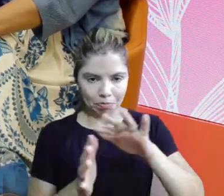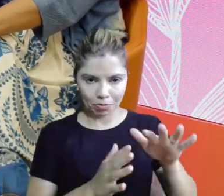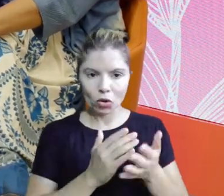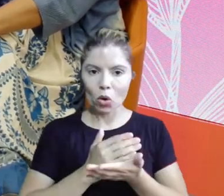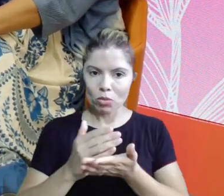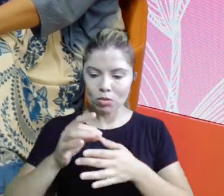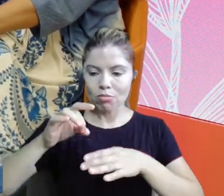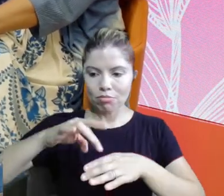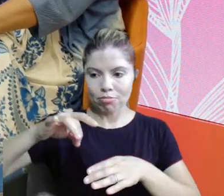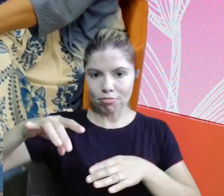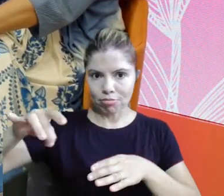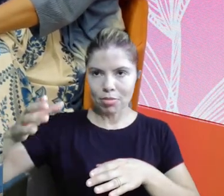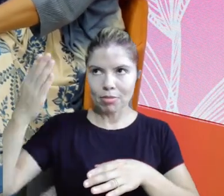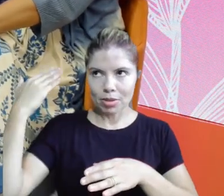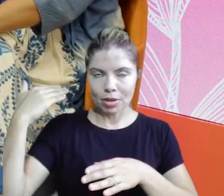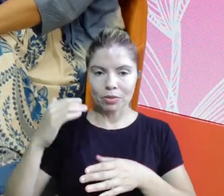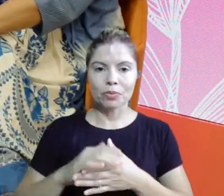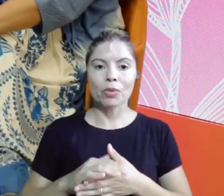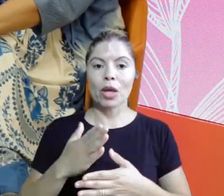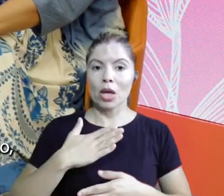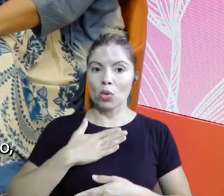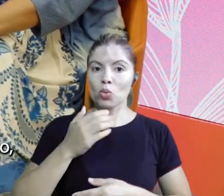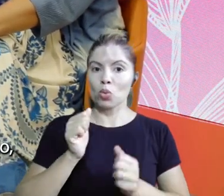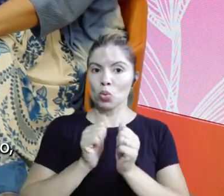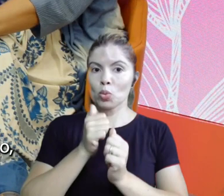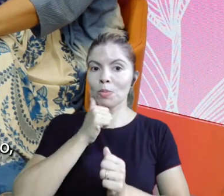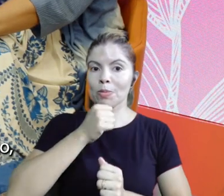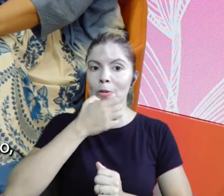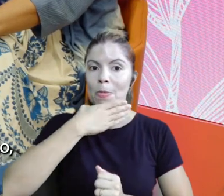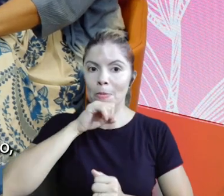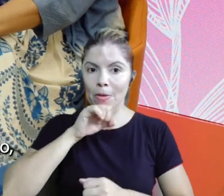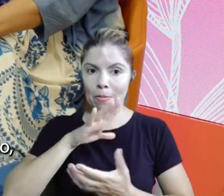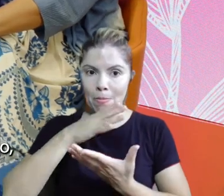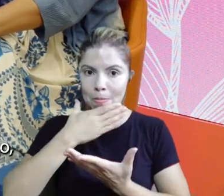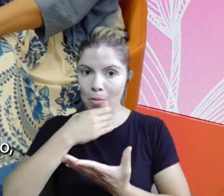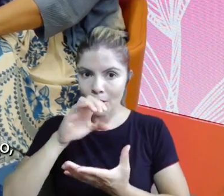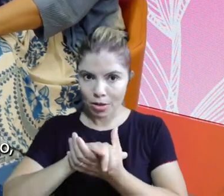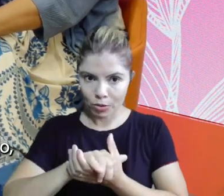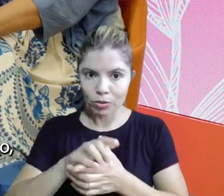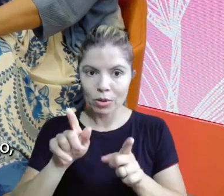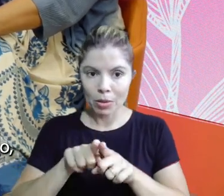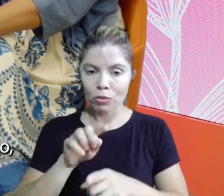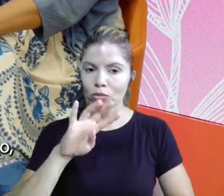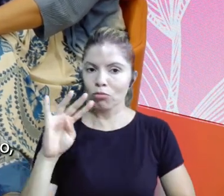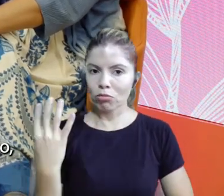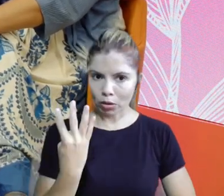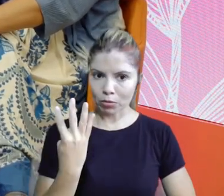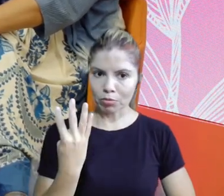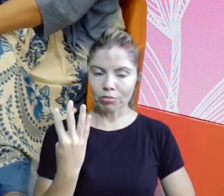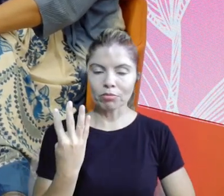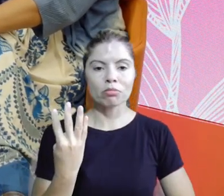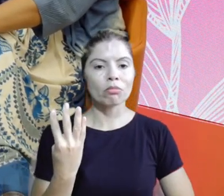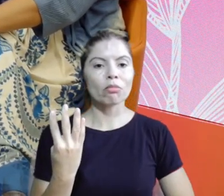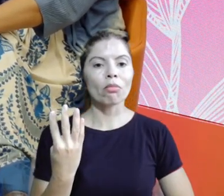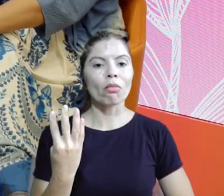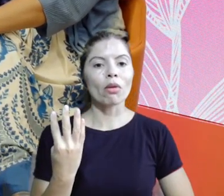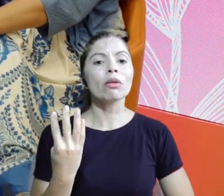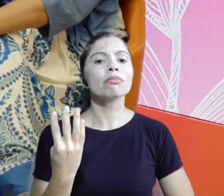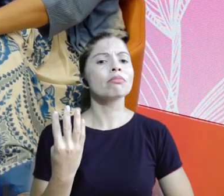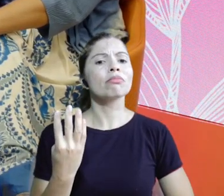e eu, meu pai, minha mãe e meu marido, sempre os quatro e